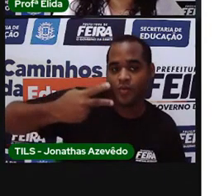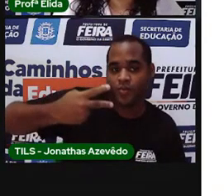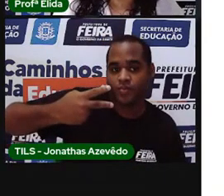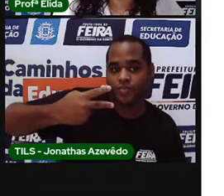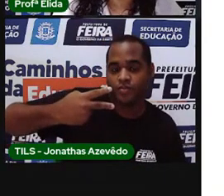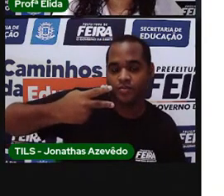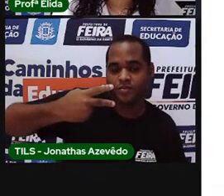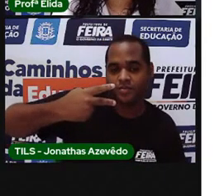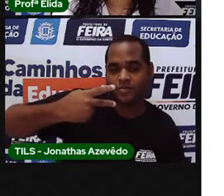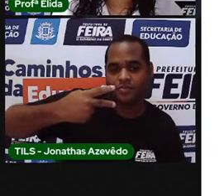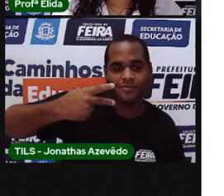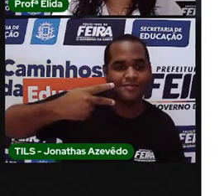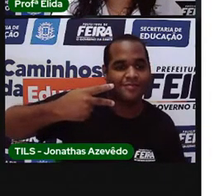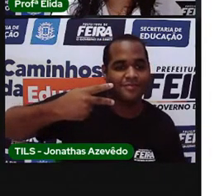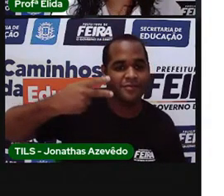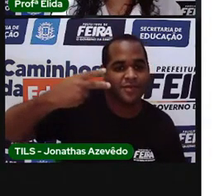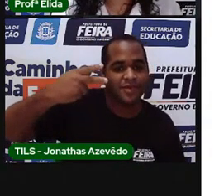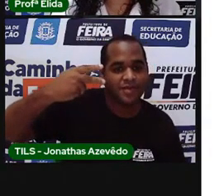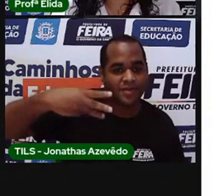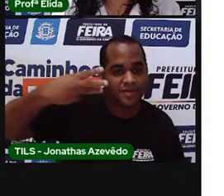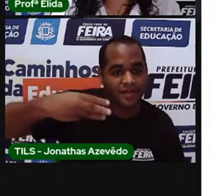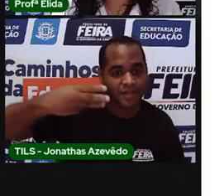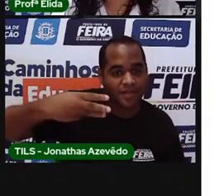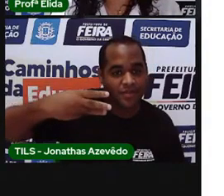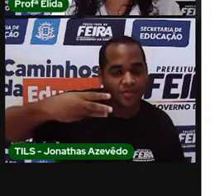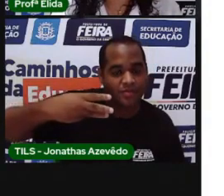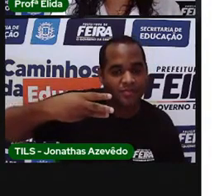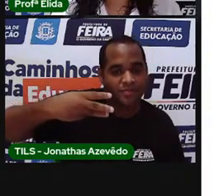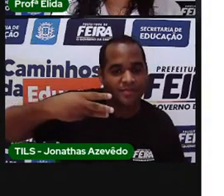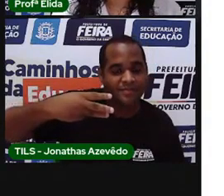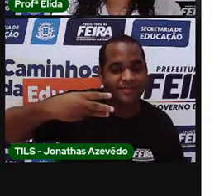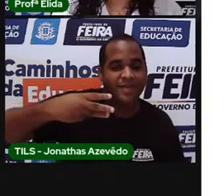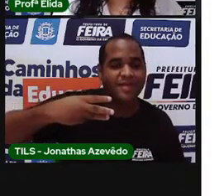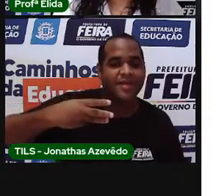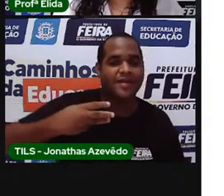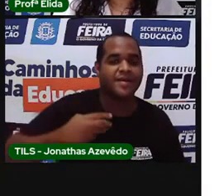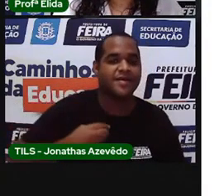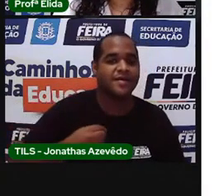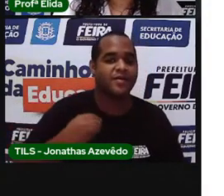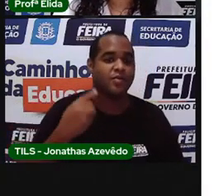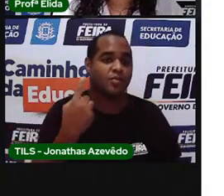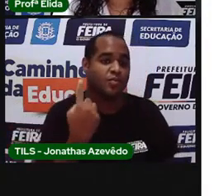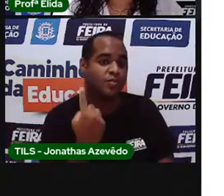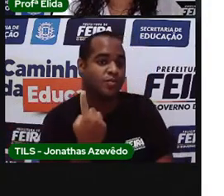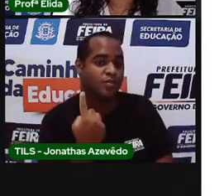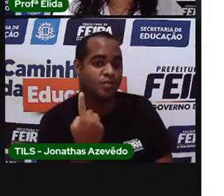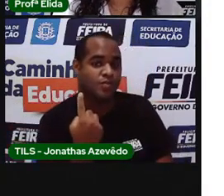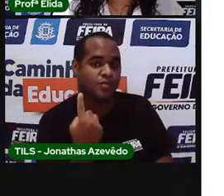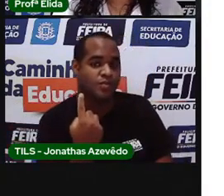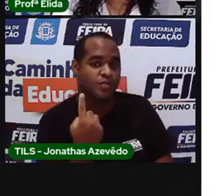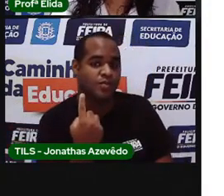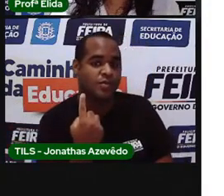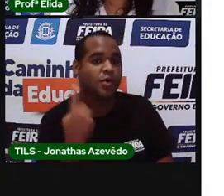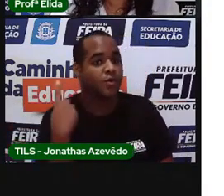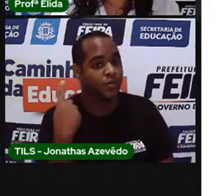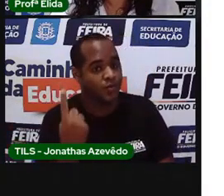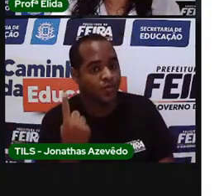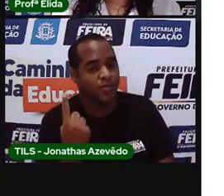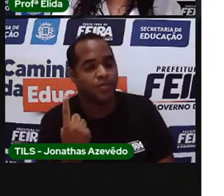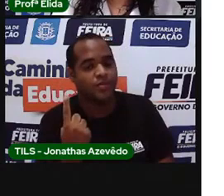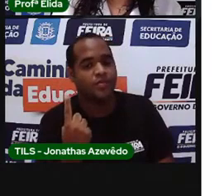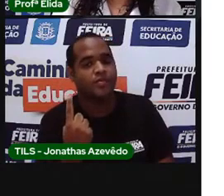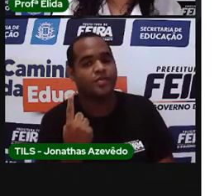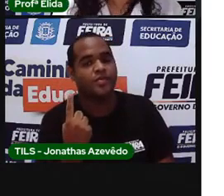Segundo. Terceiro. Um. Um.